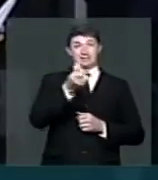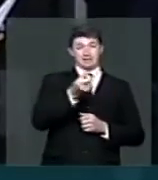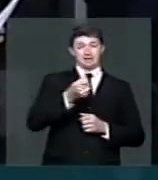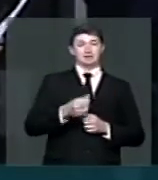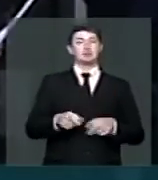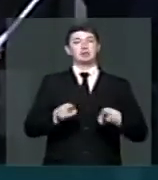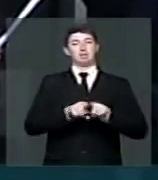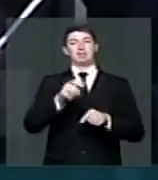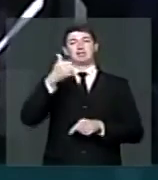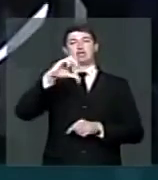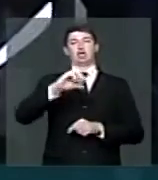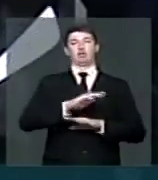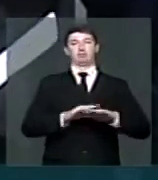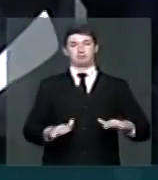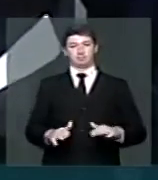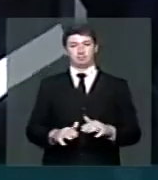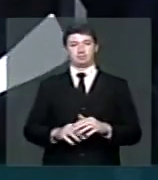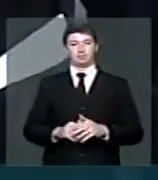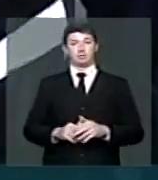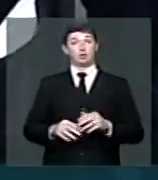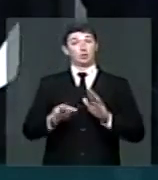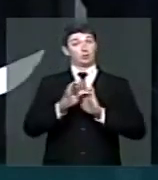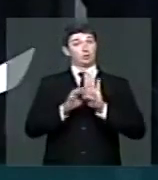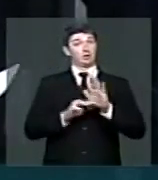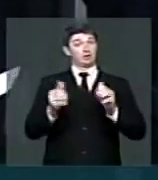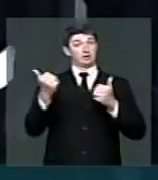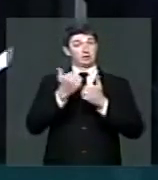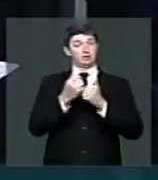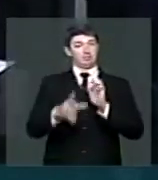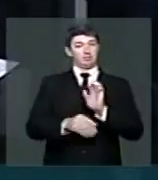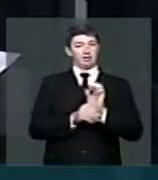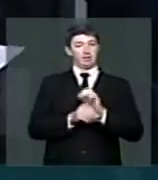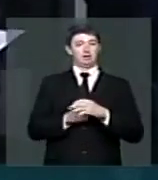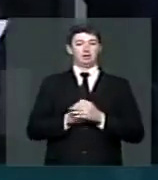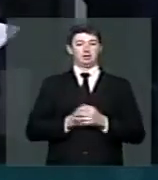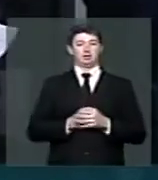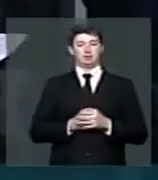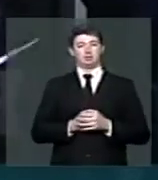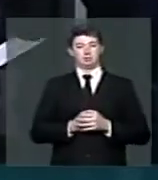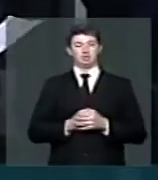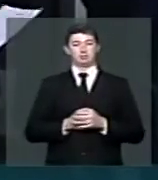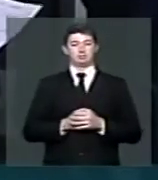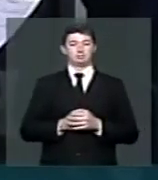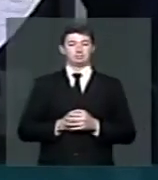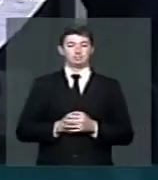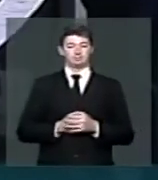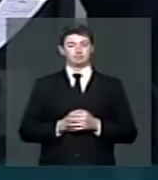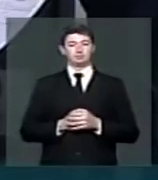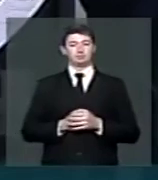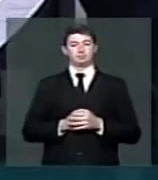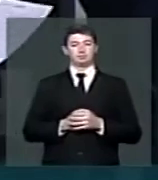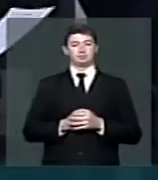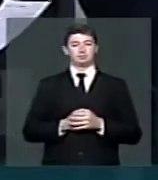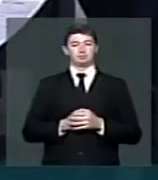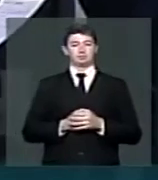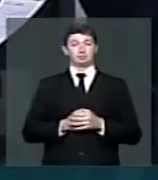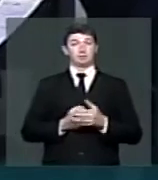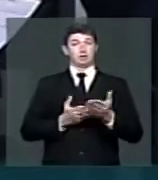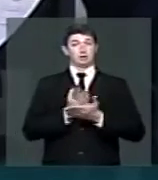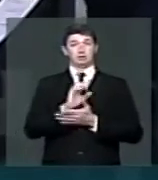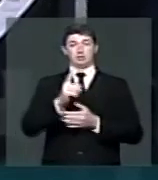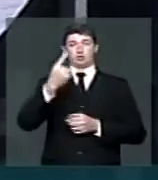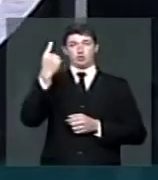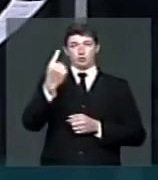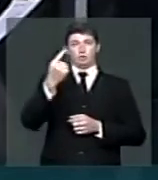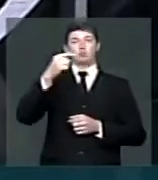e a 19. Na forma da subemenda do substitutivo. A não aprovada, a